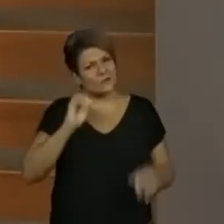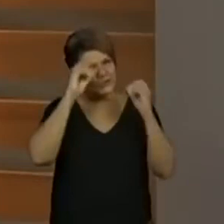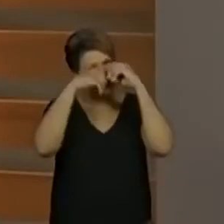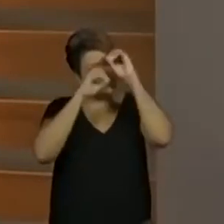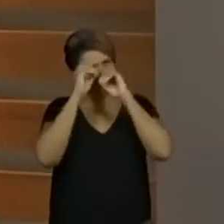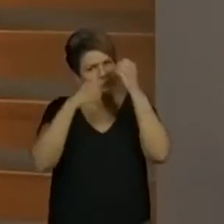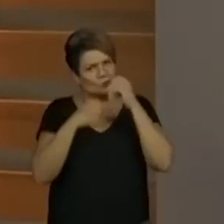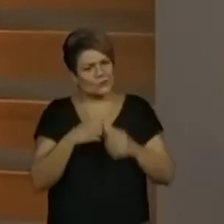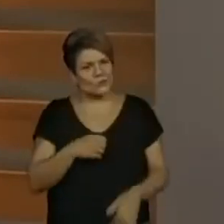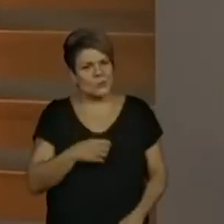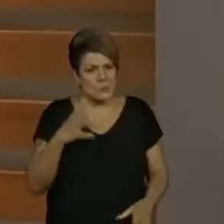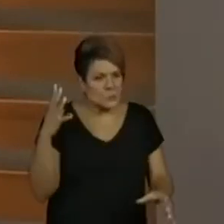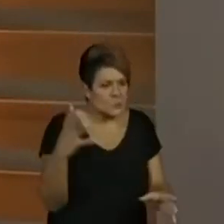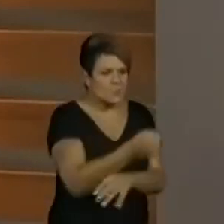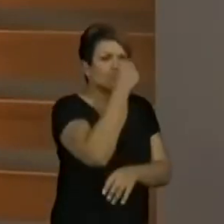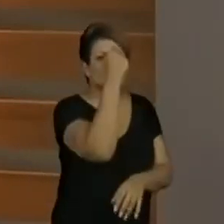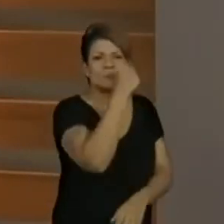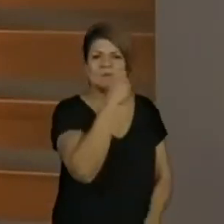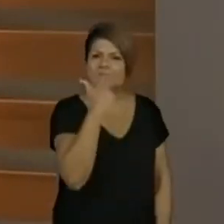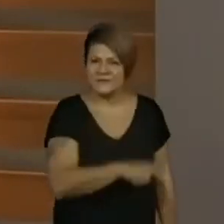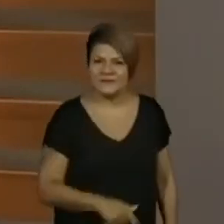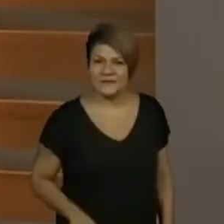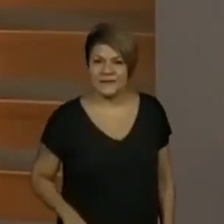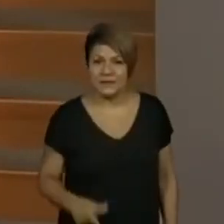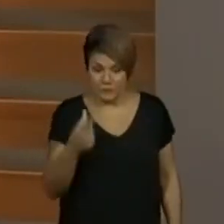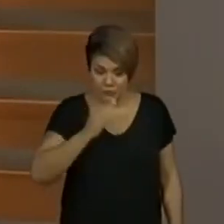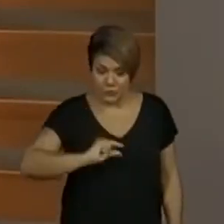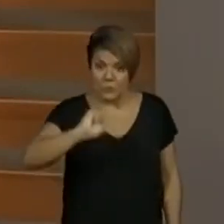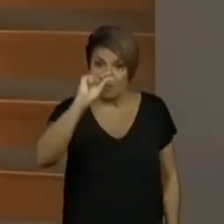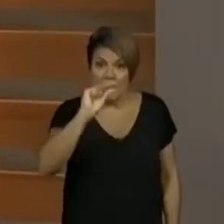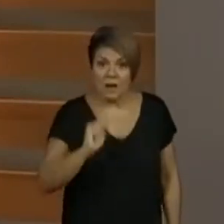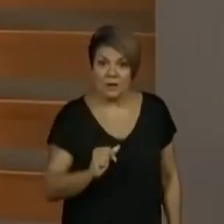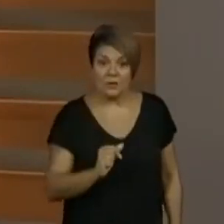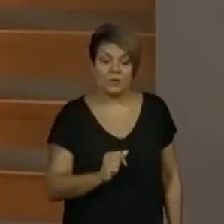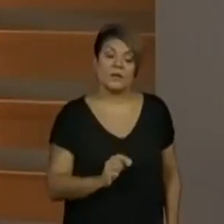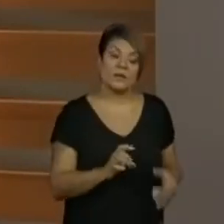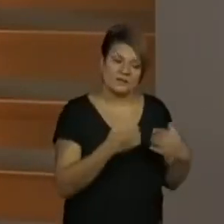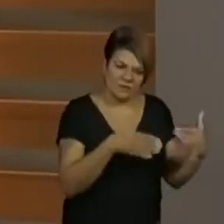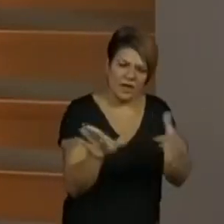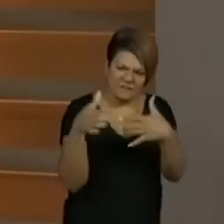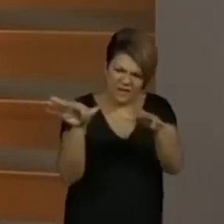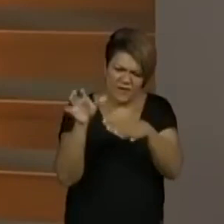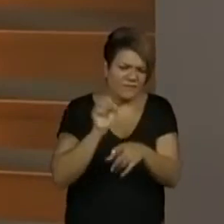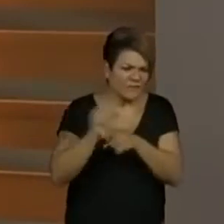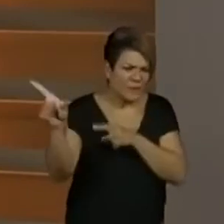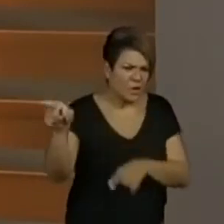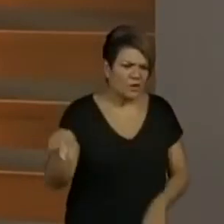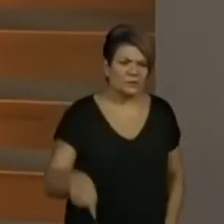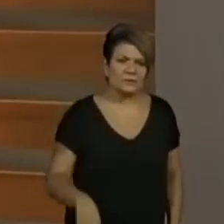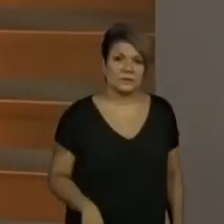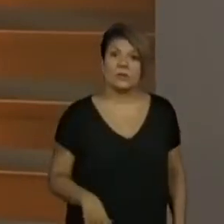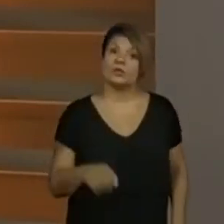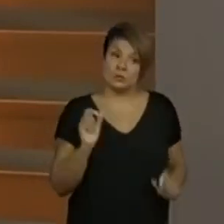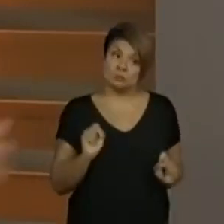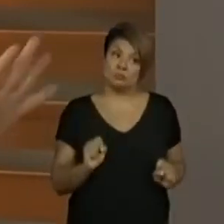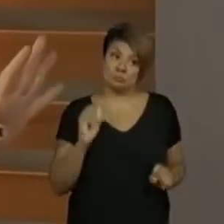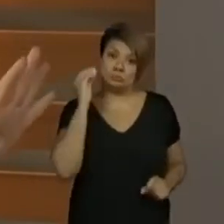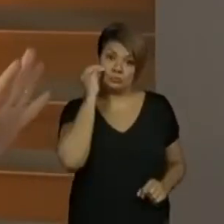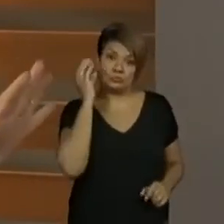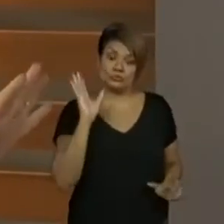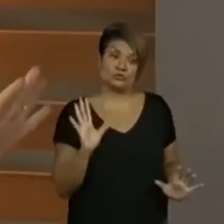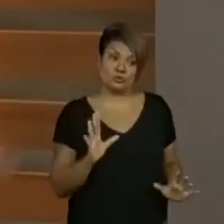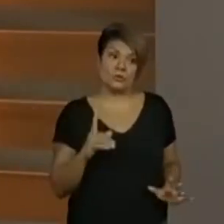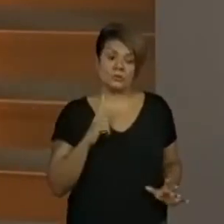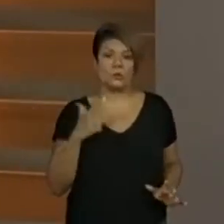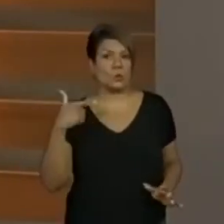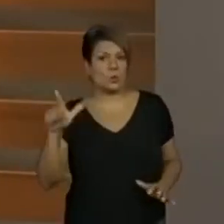conseguiria ser pego dessa forma? Que o mago ainda daria essa trégua de deixar ele ir? Porque ele poderia muito bem ter tomado